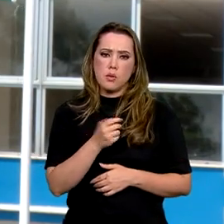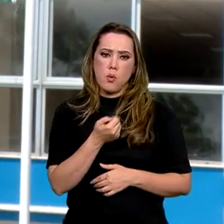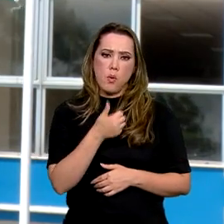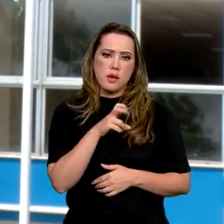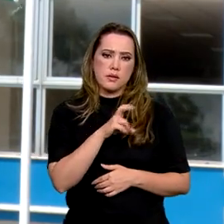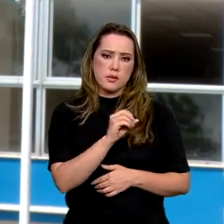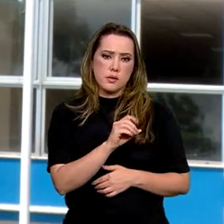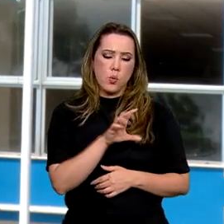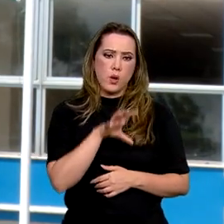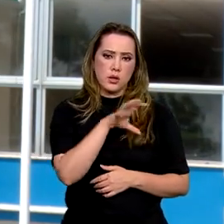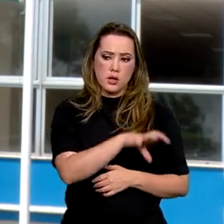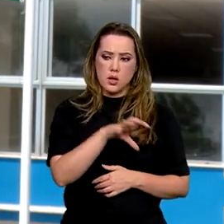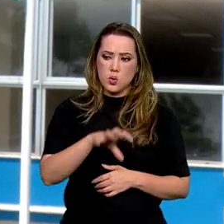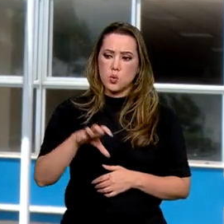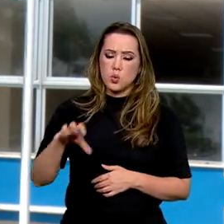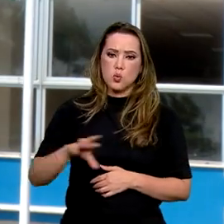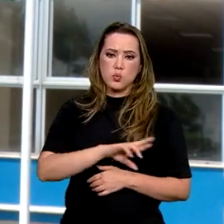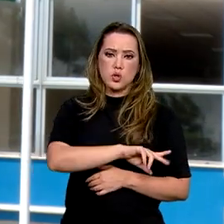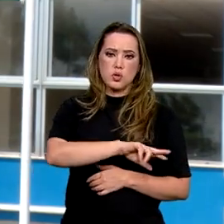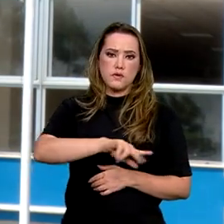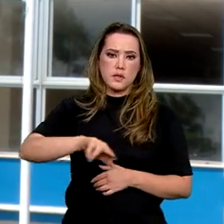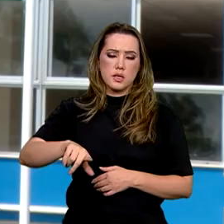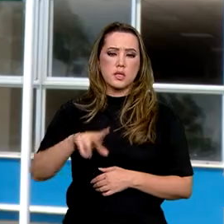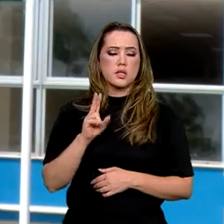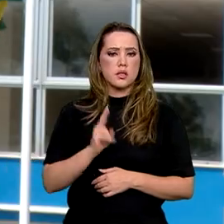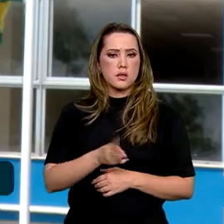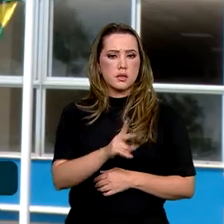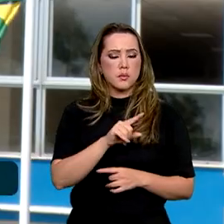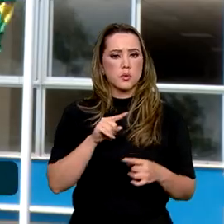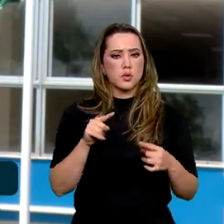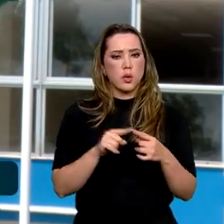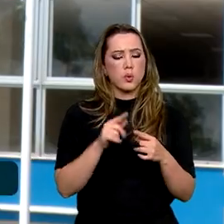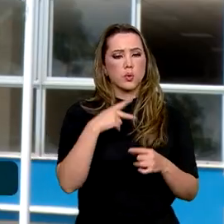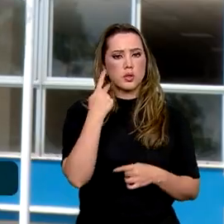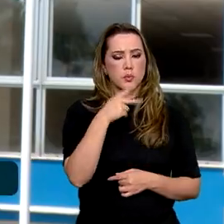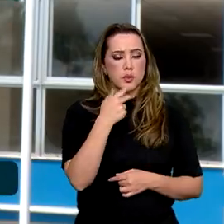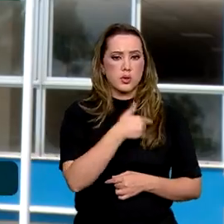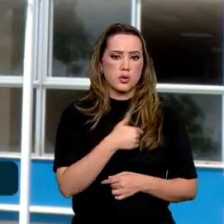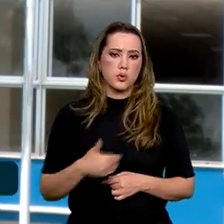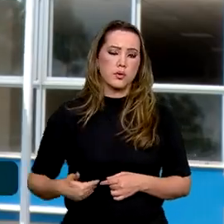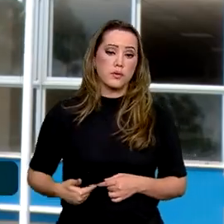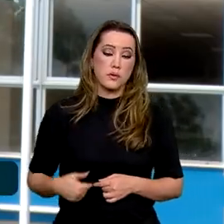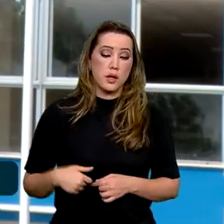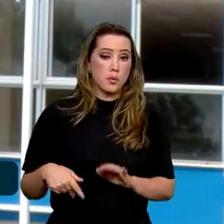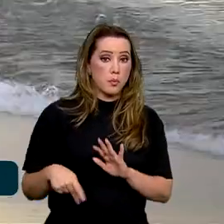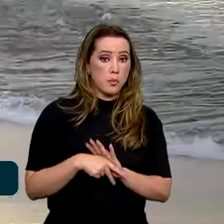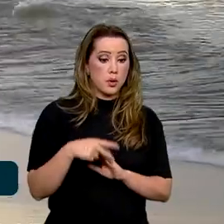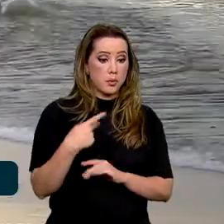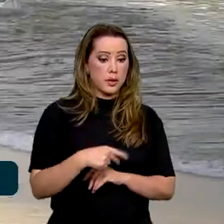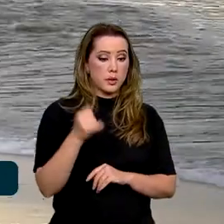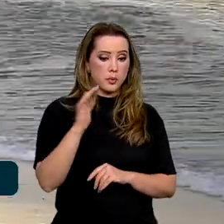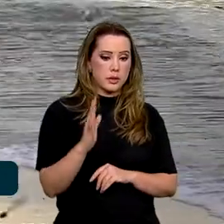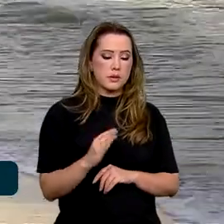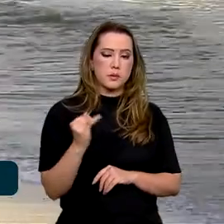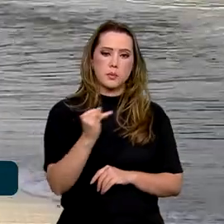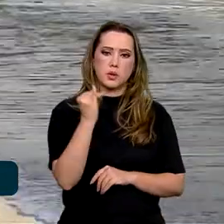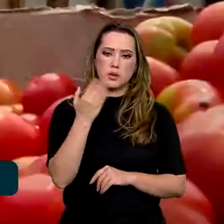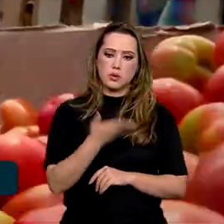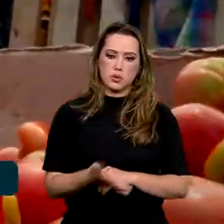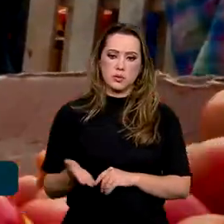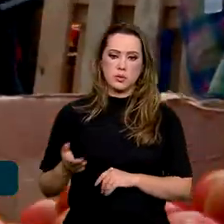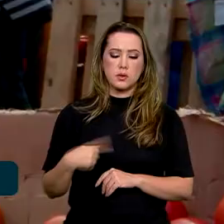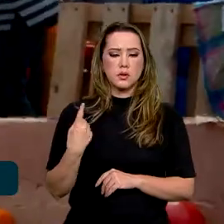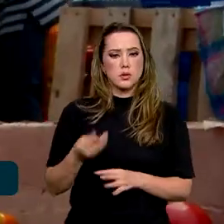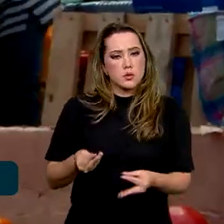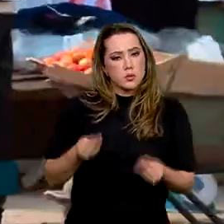segmentos de atividades diferentes e sempre com base em políticas públicas brasileiras que foram exitosas no Brasil. Então, isso nos